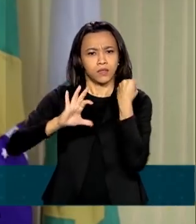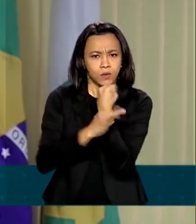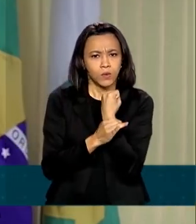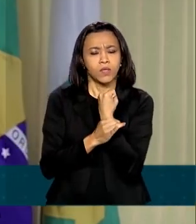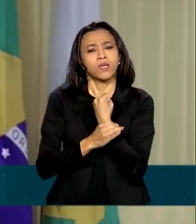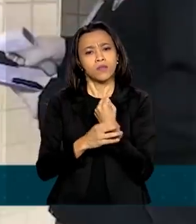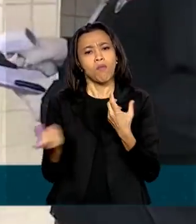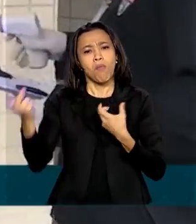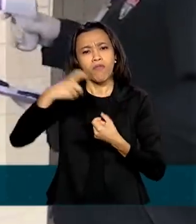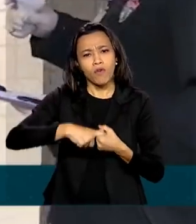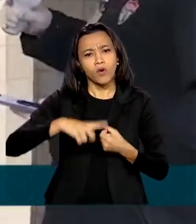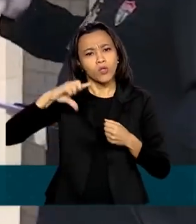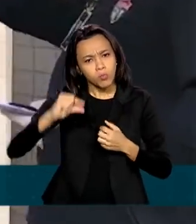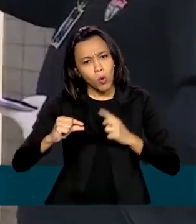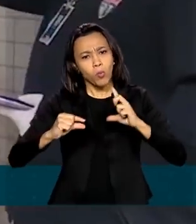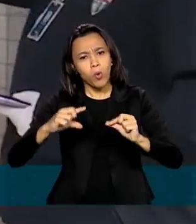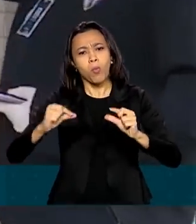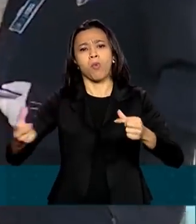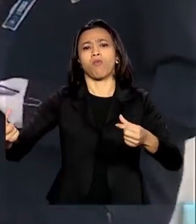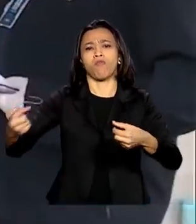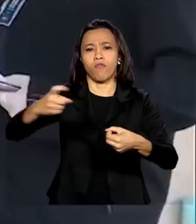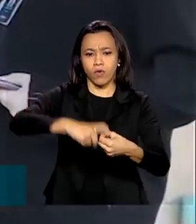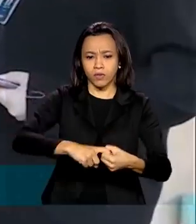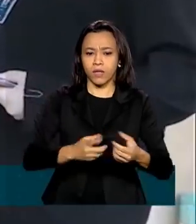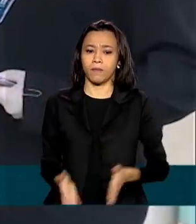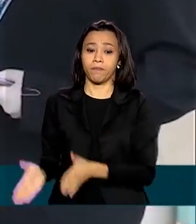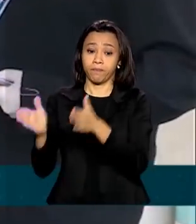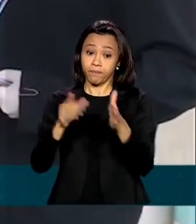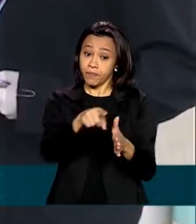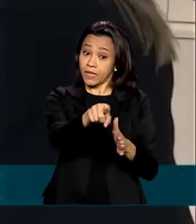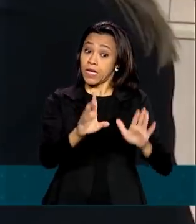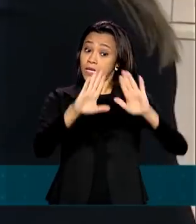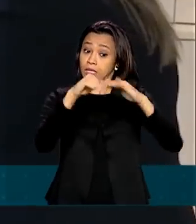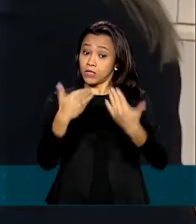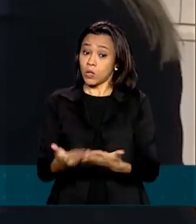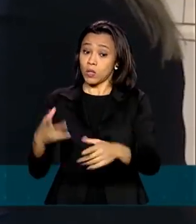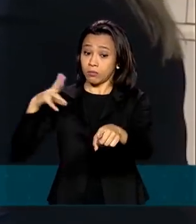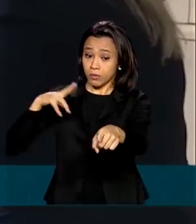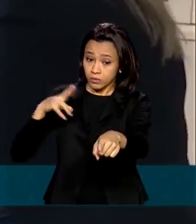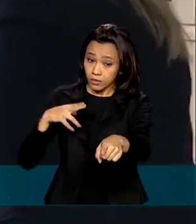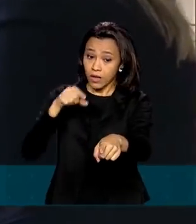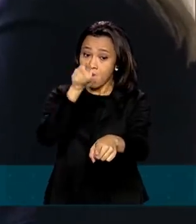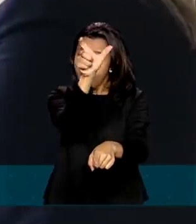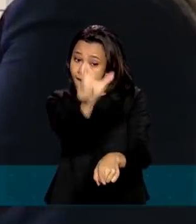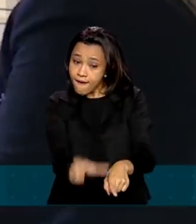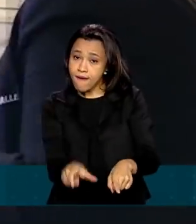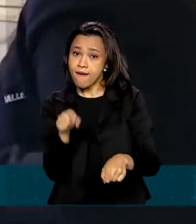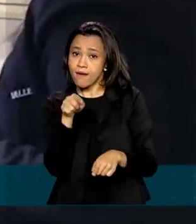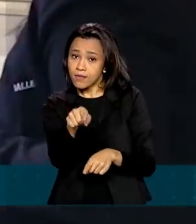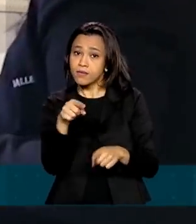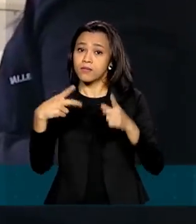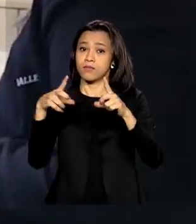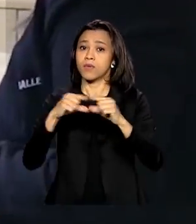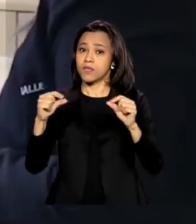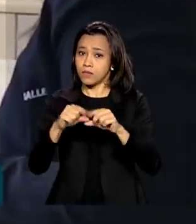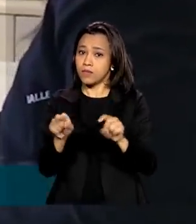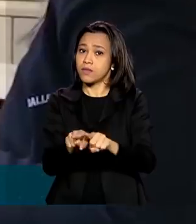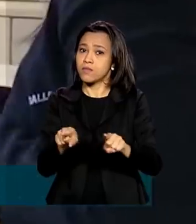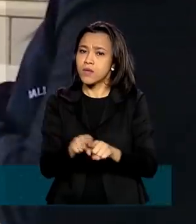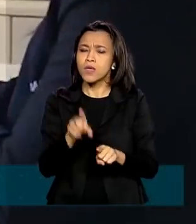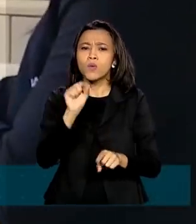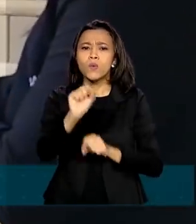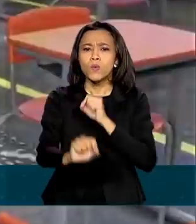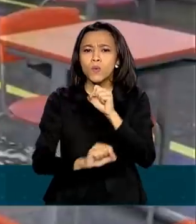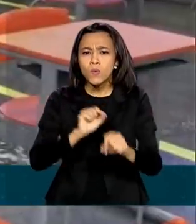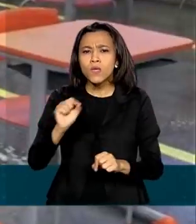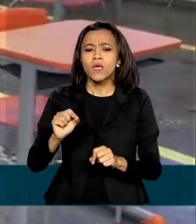e segura. Na rede privada de ensino, não é diferente. Essa escola particular de Brasília investiu